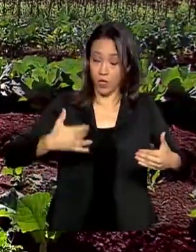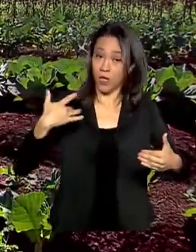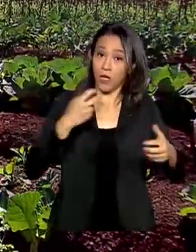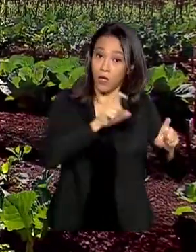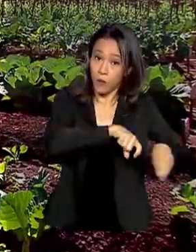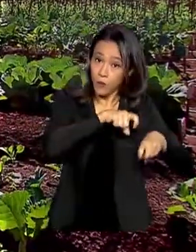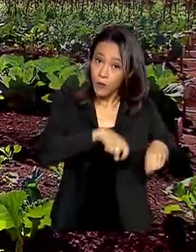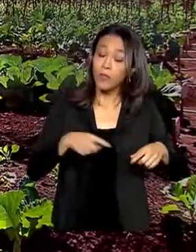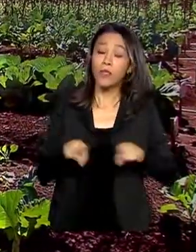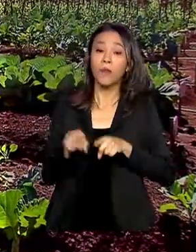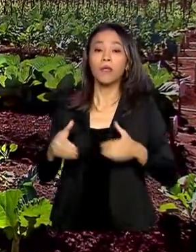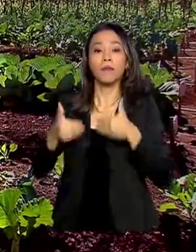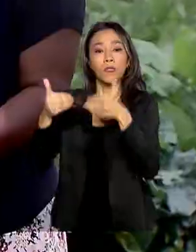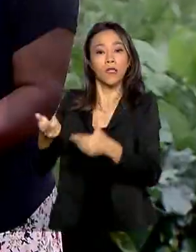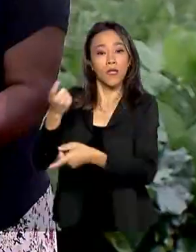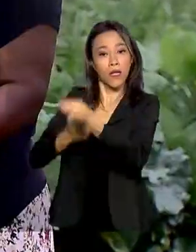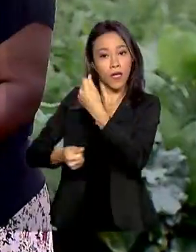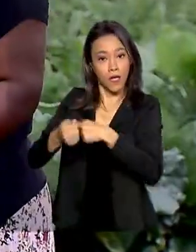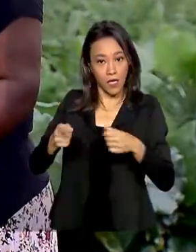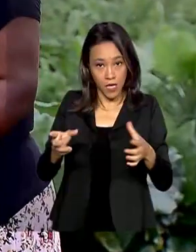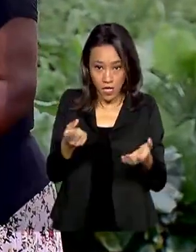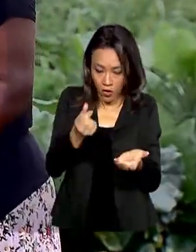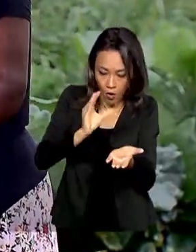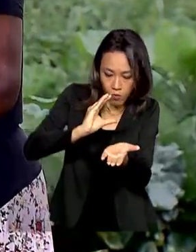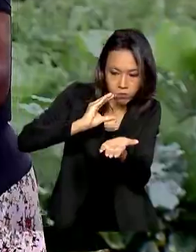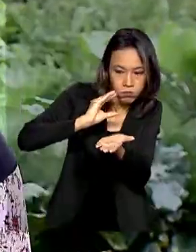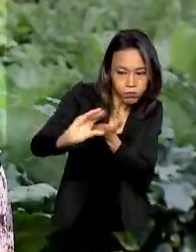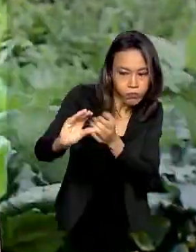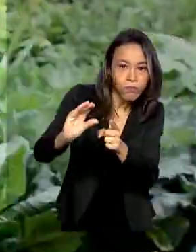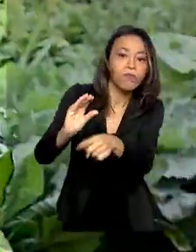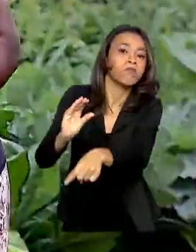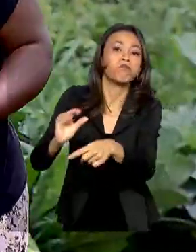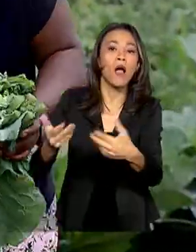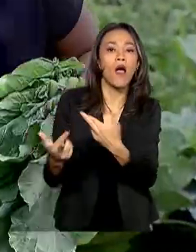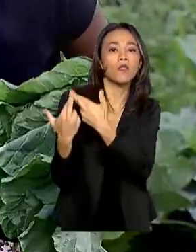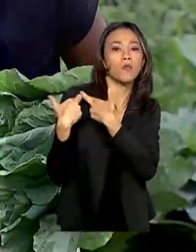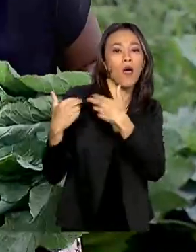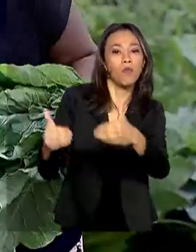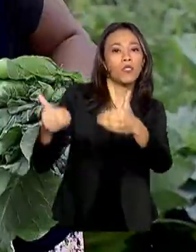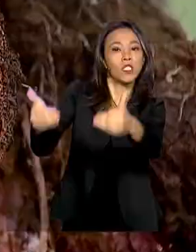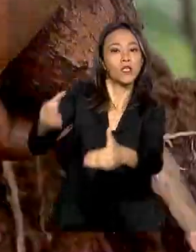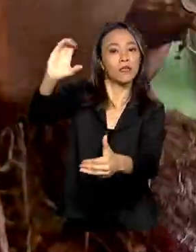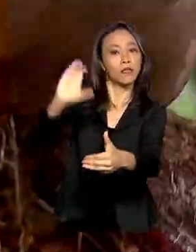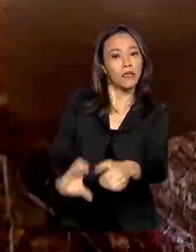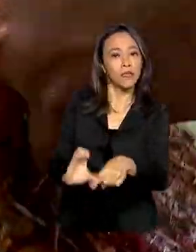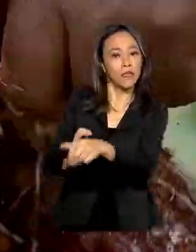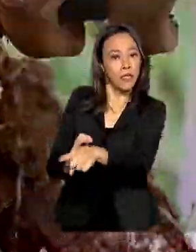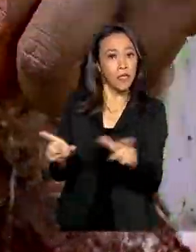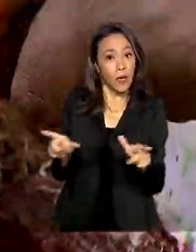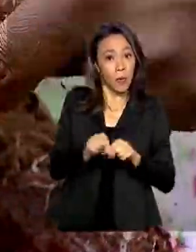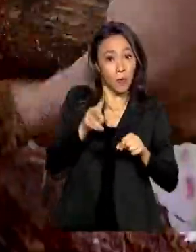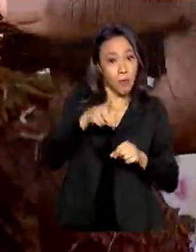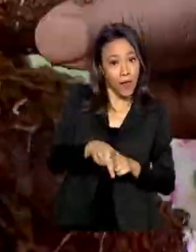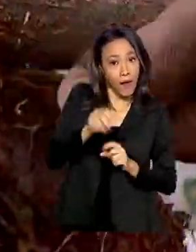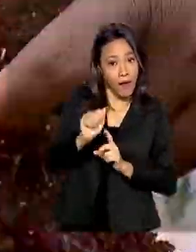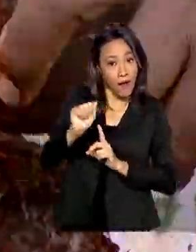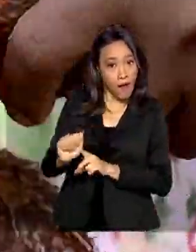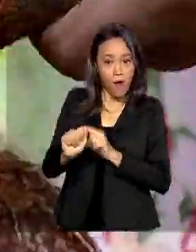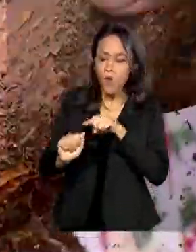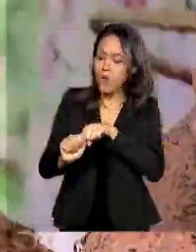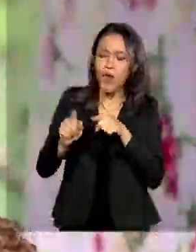e será repassado para o Ministério da Cidadania, responsável por executar o PAA, o Programa de